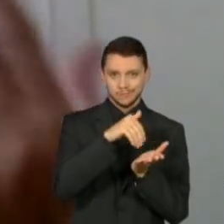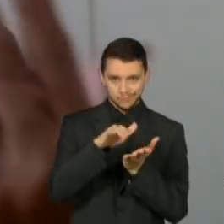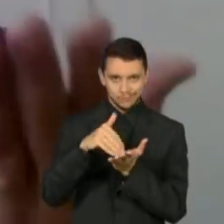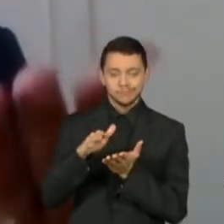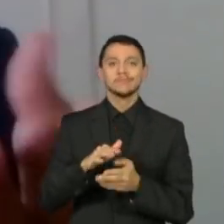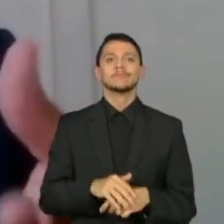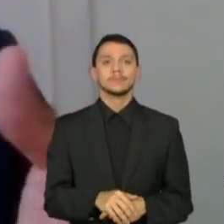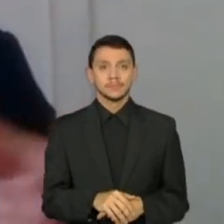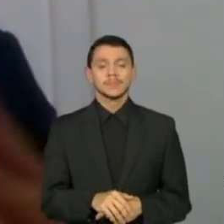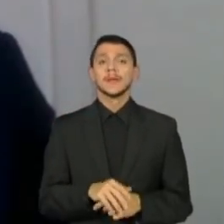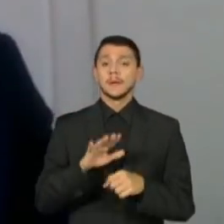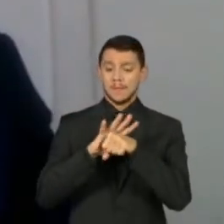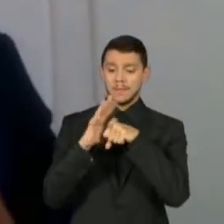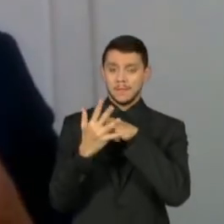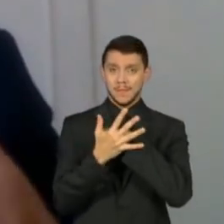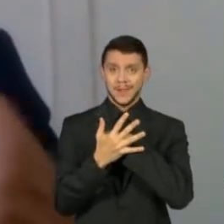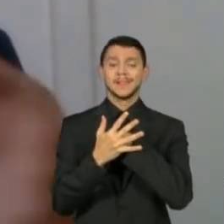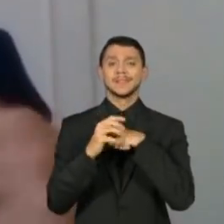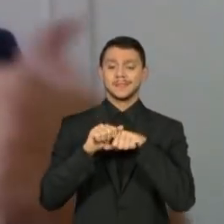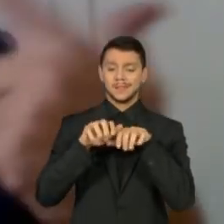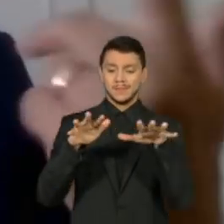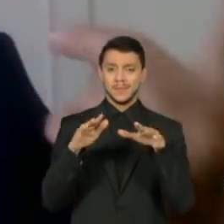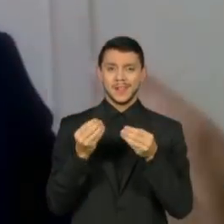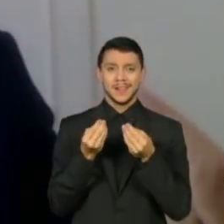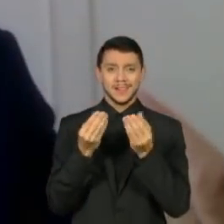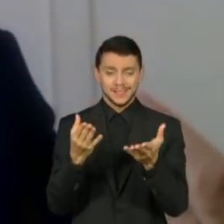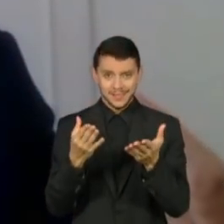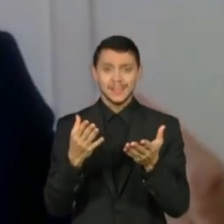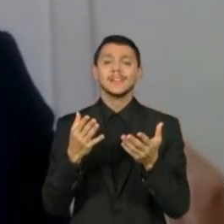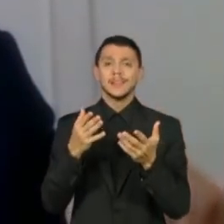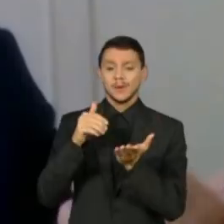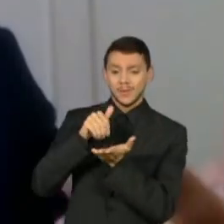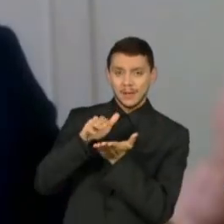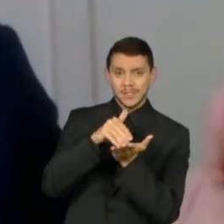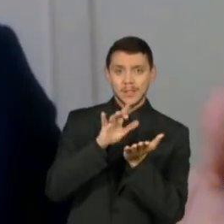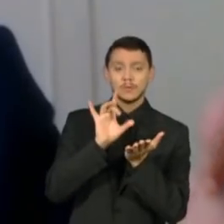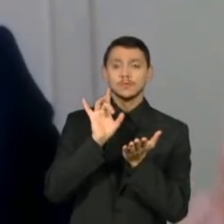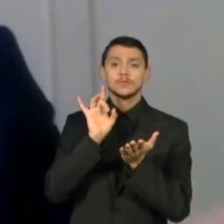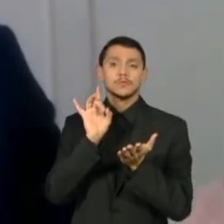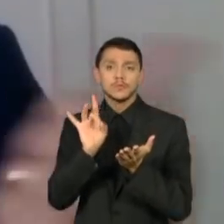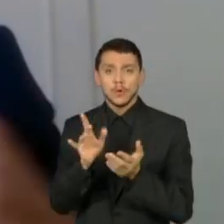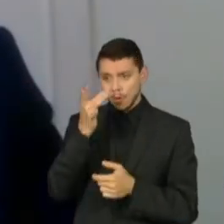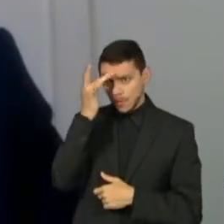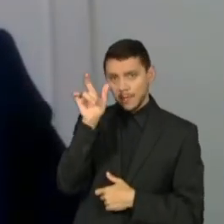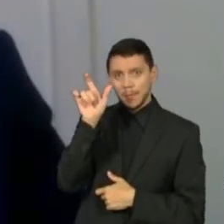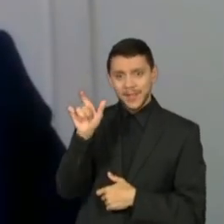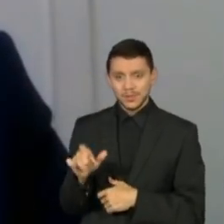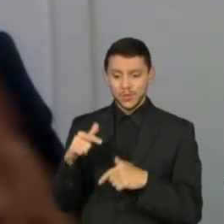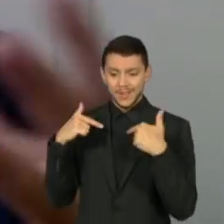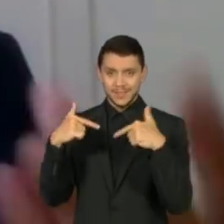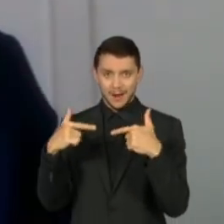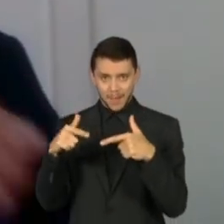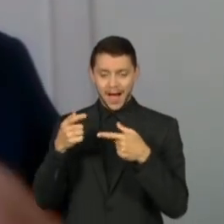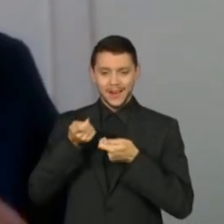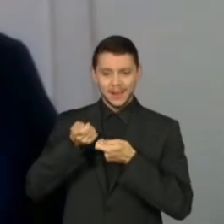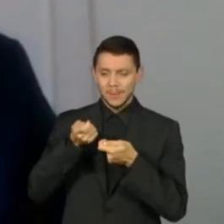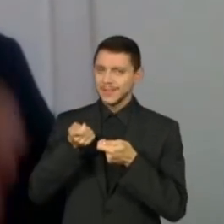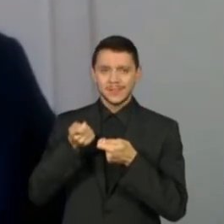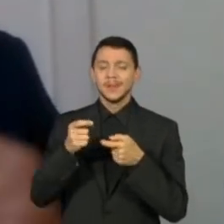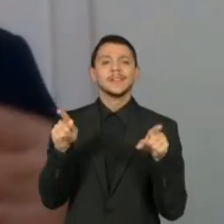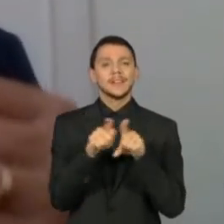só demissões de vários empregadores, como também muitos empregadores que eram